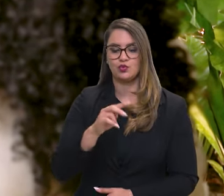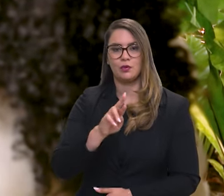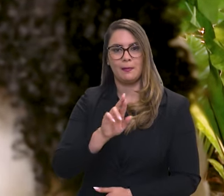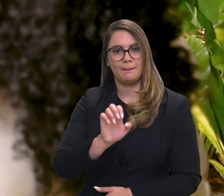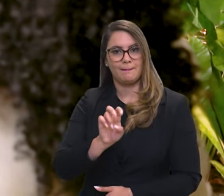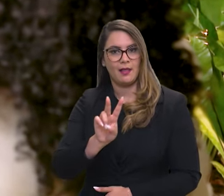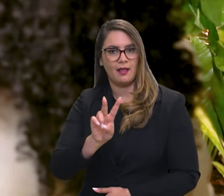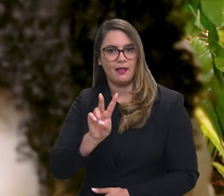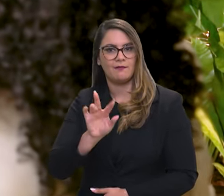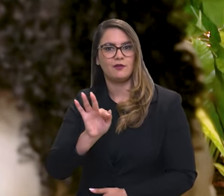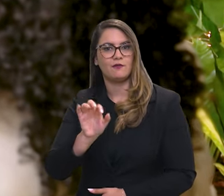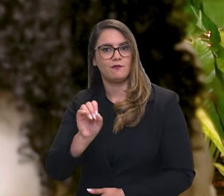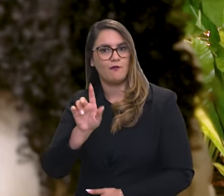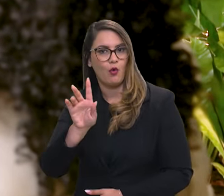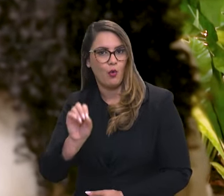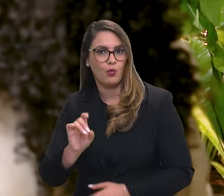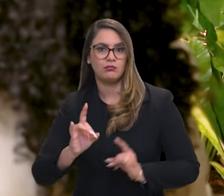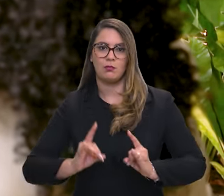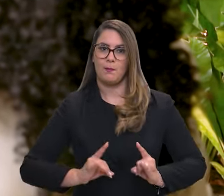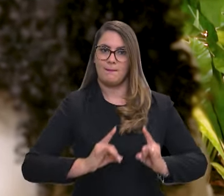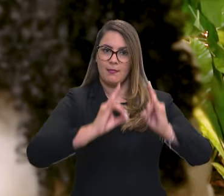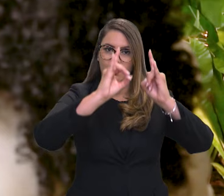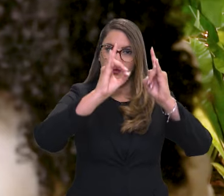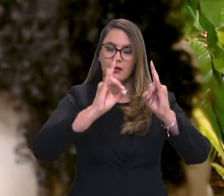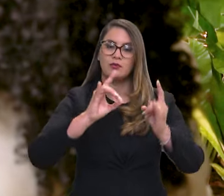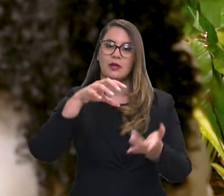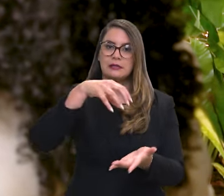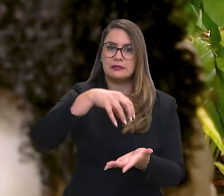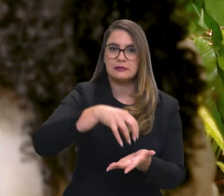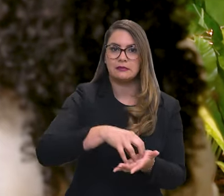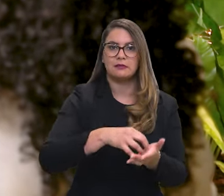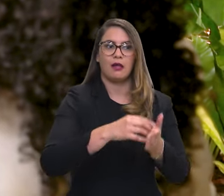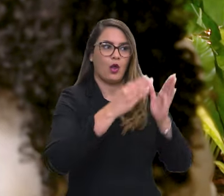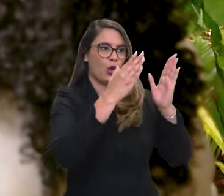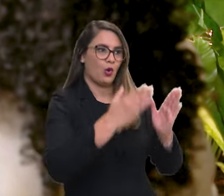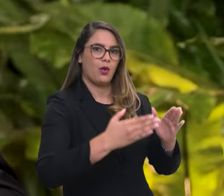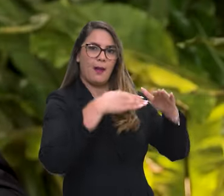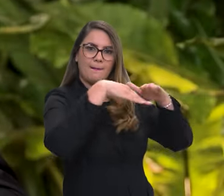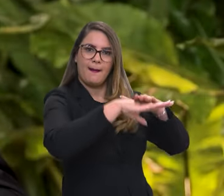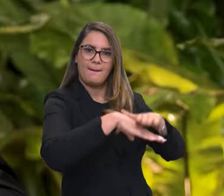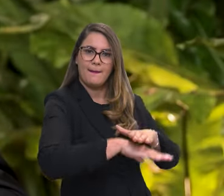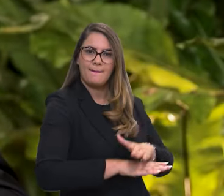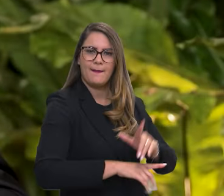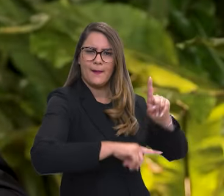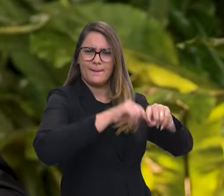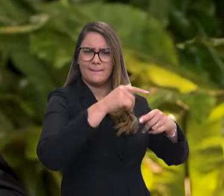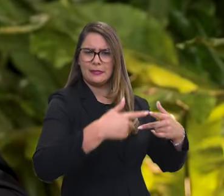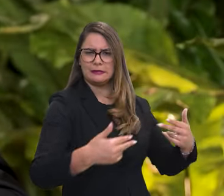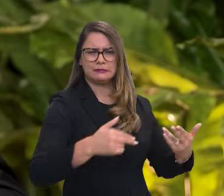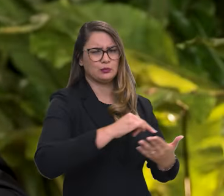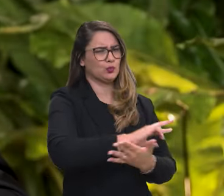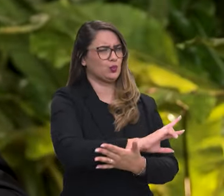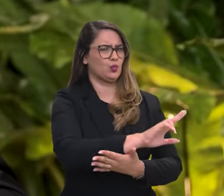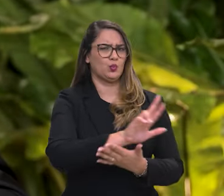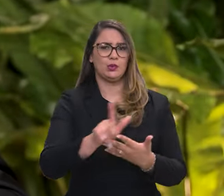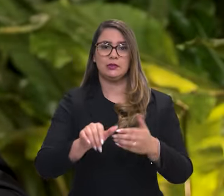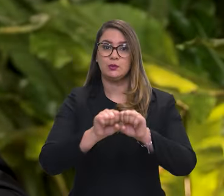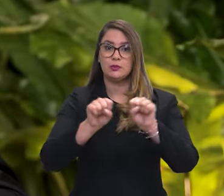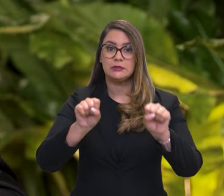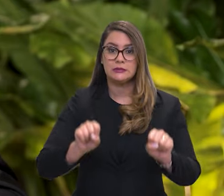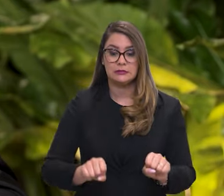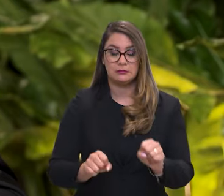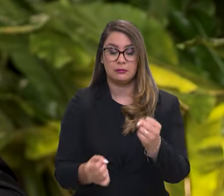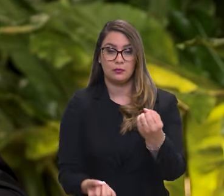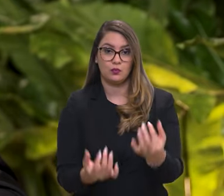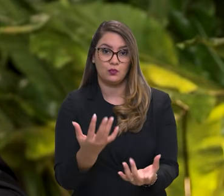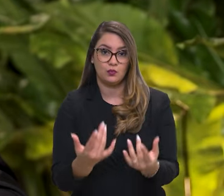toda a nossa central de almoxarifado com os mais diferentes equipamentos, o nosso sistema do fogo, que é o CIS-Fogo, onde a